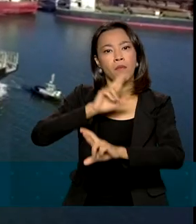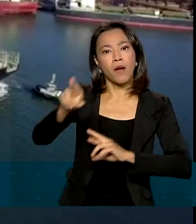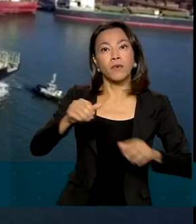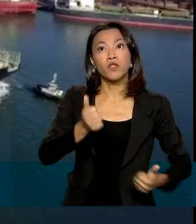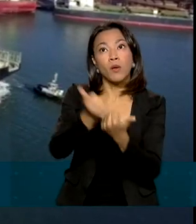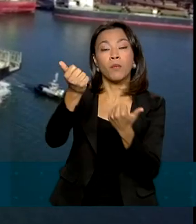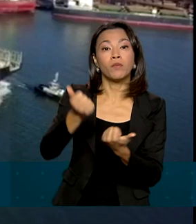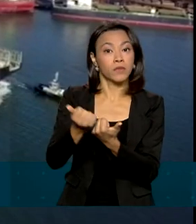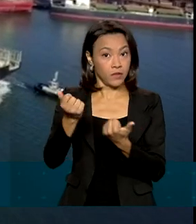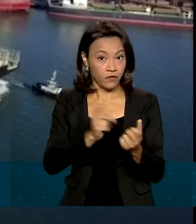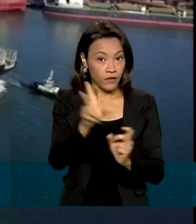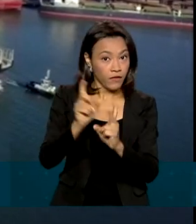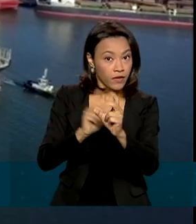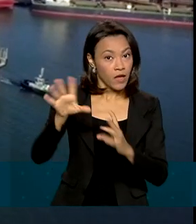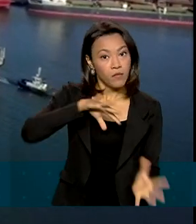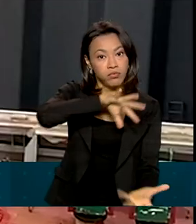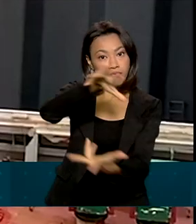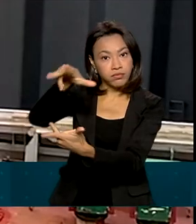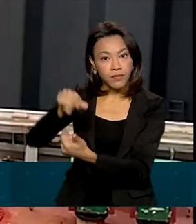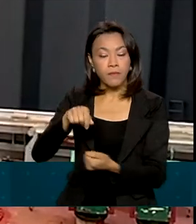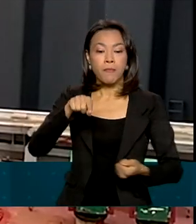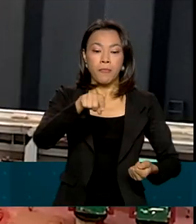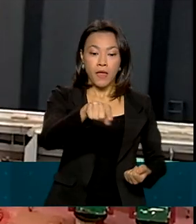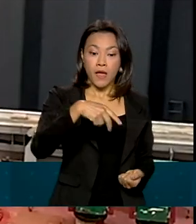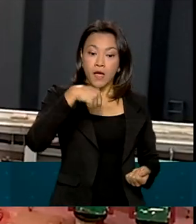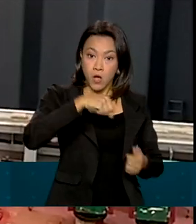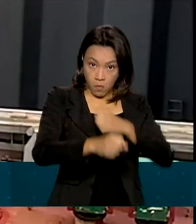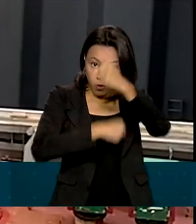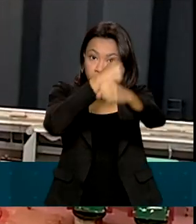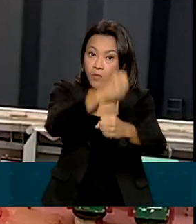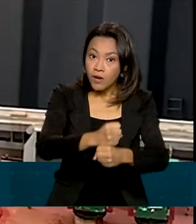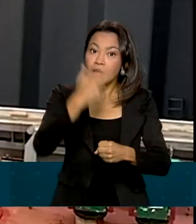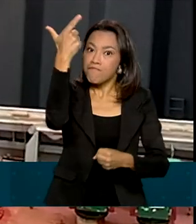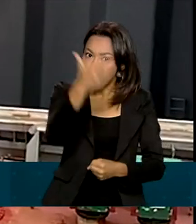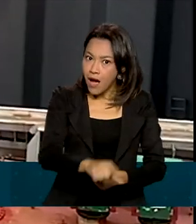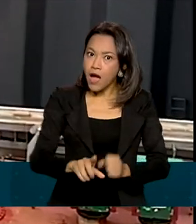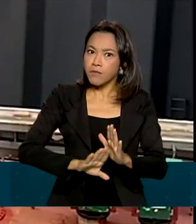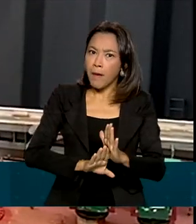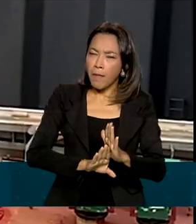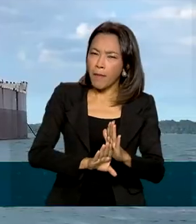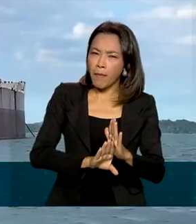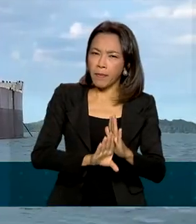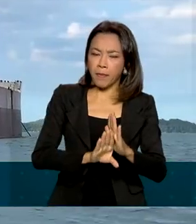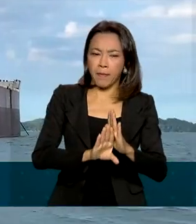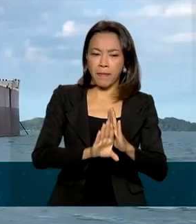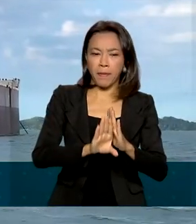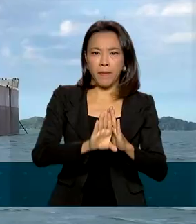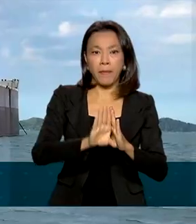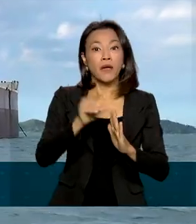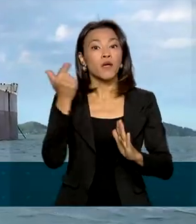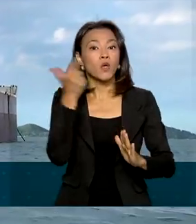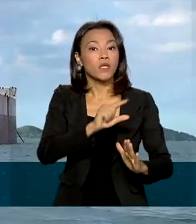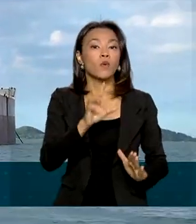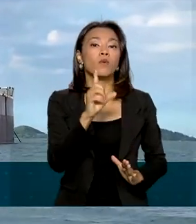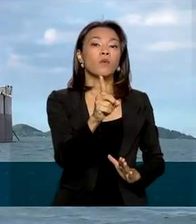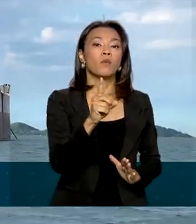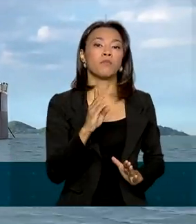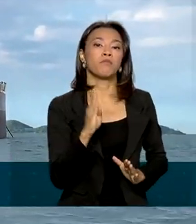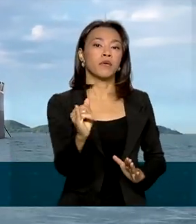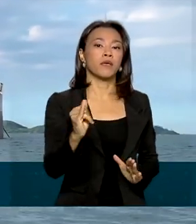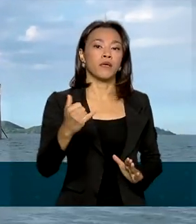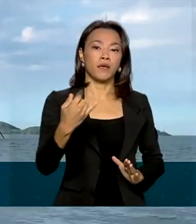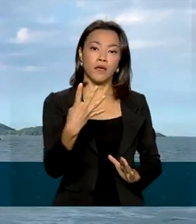próximos anos, a expectativa é de mais crescimento. A previsão é chegar a 1 bilhão e 400